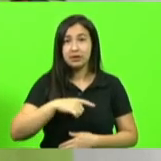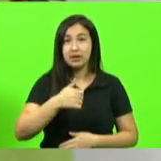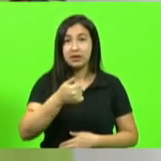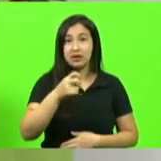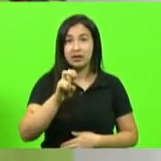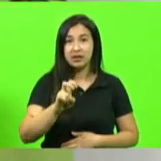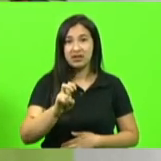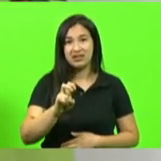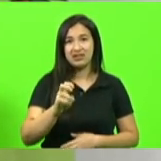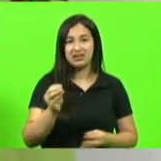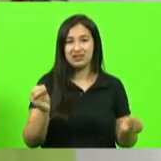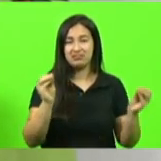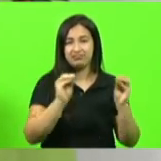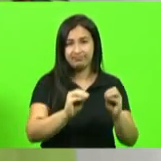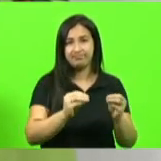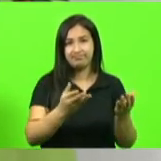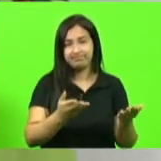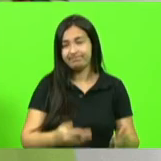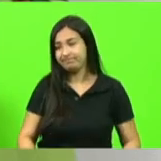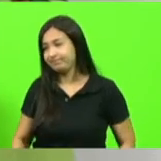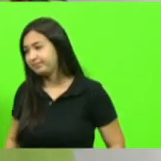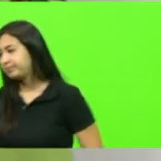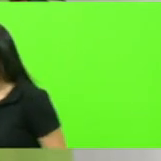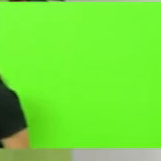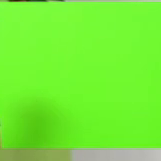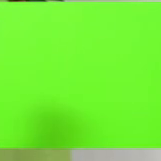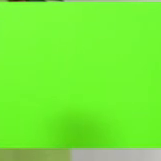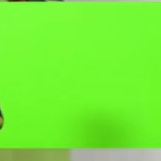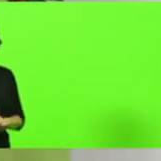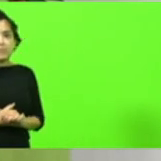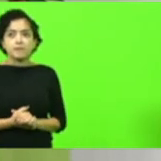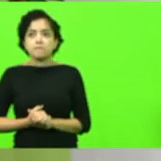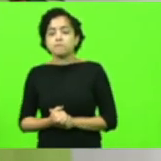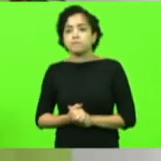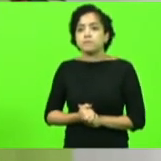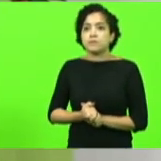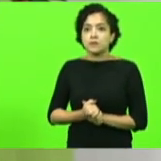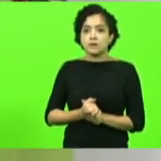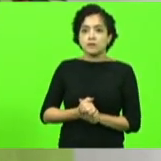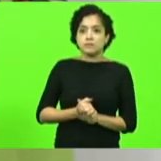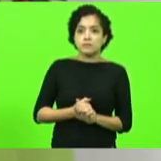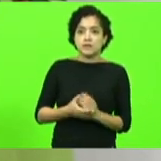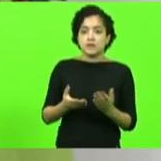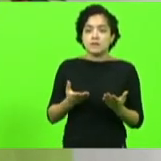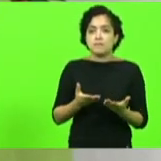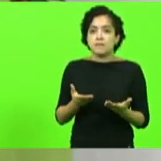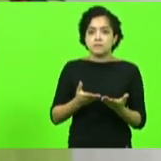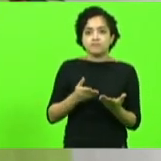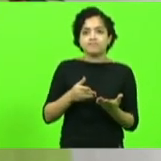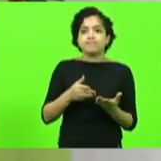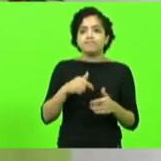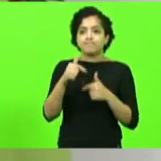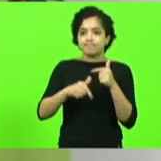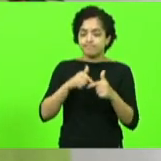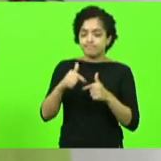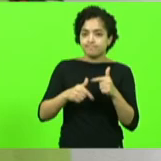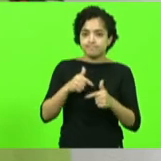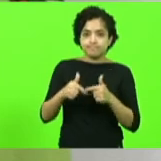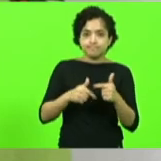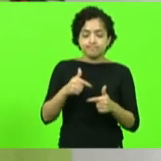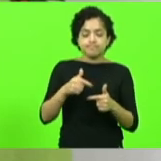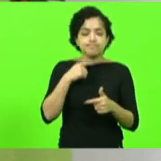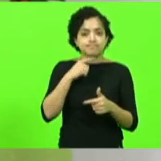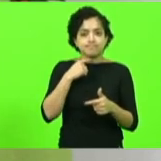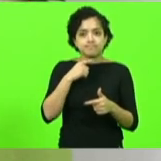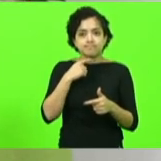instalados era um presente de Natal mas o teu filho não vai poder brincar porque o governador